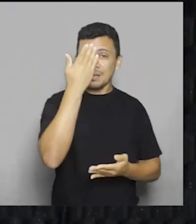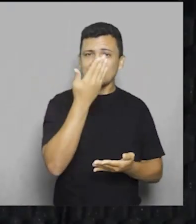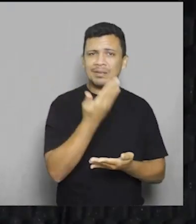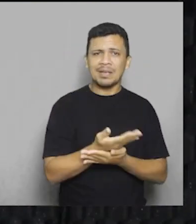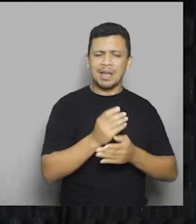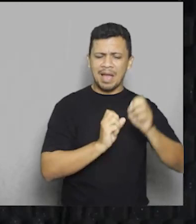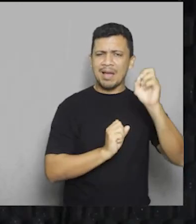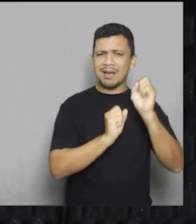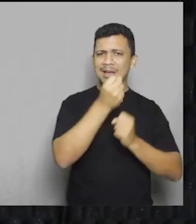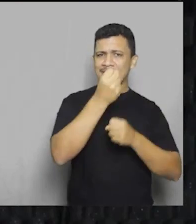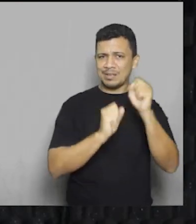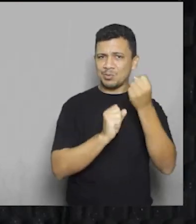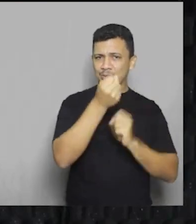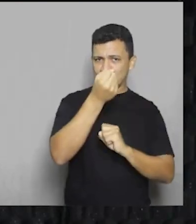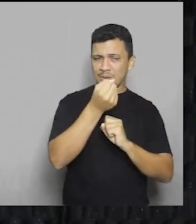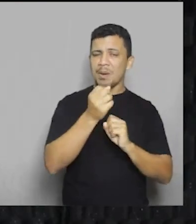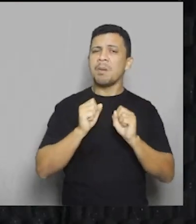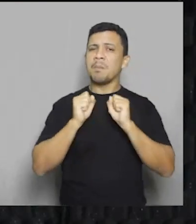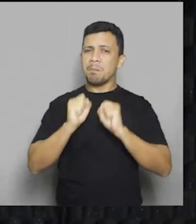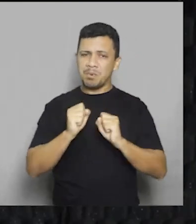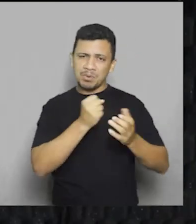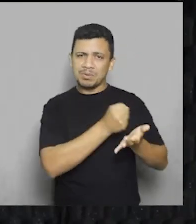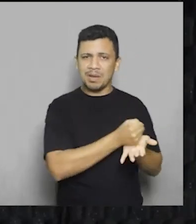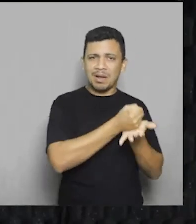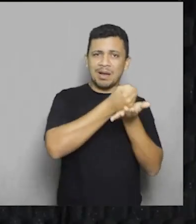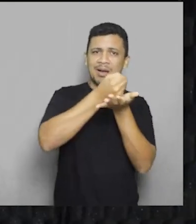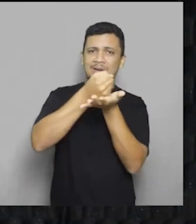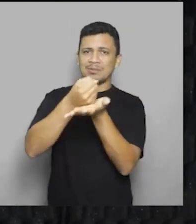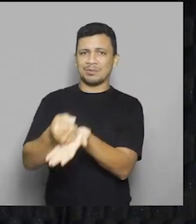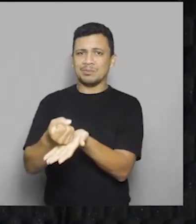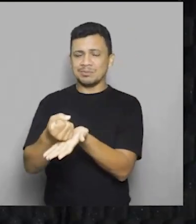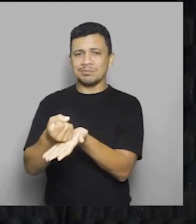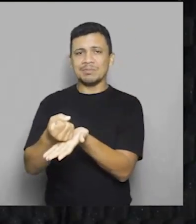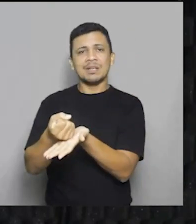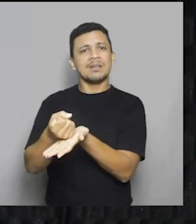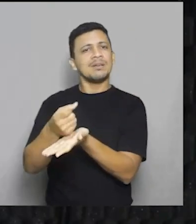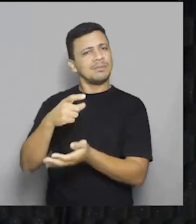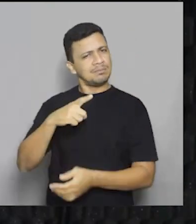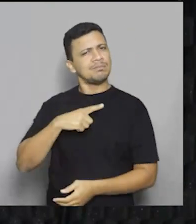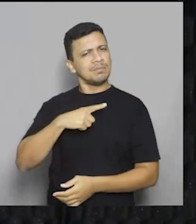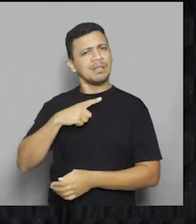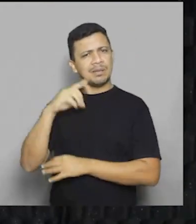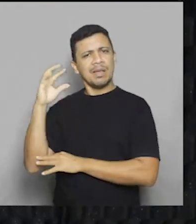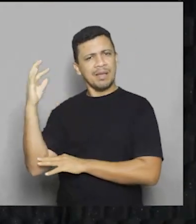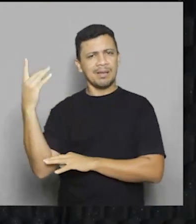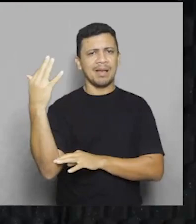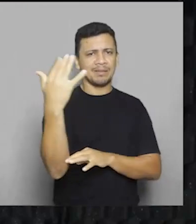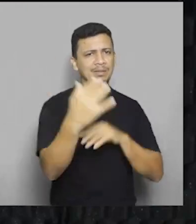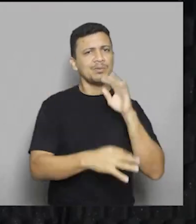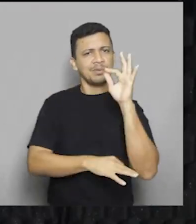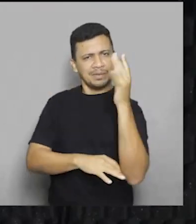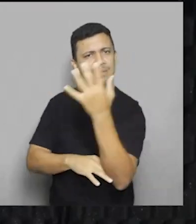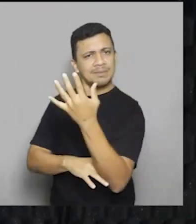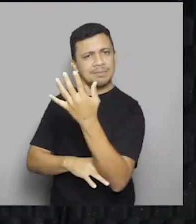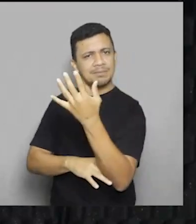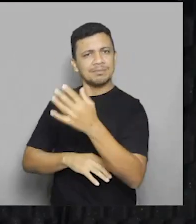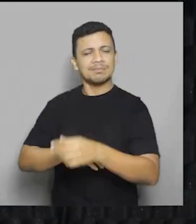gráfica puede hacer algo por cuidar de la naturaleza?